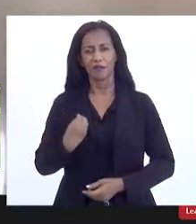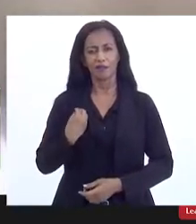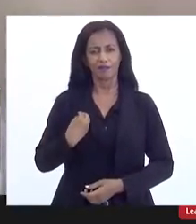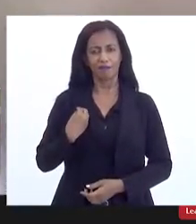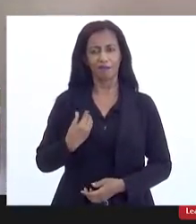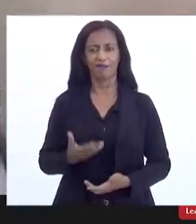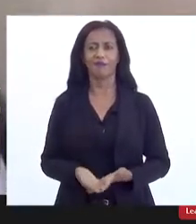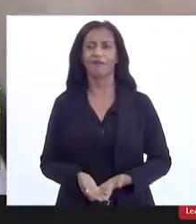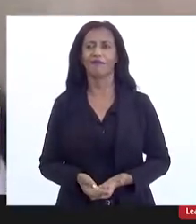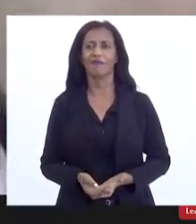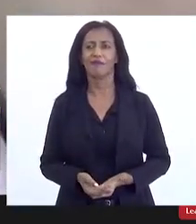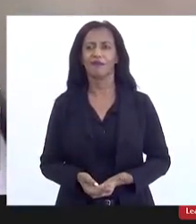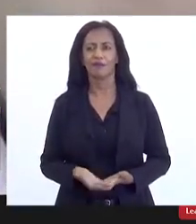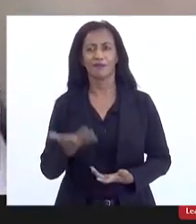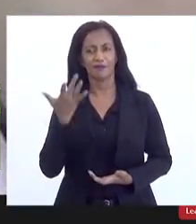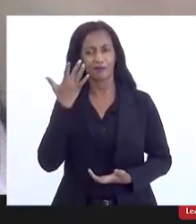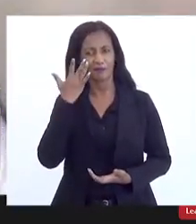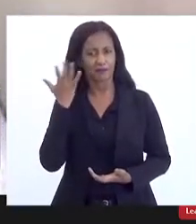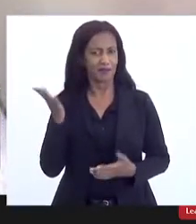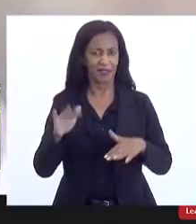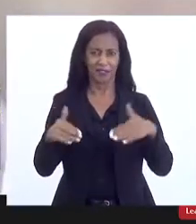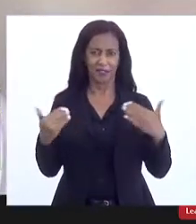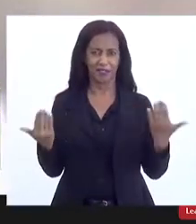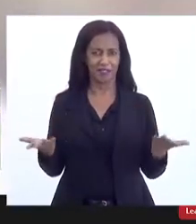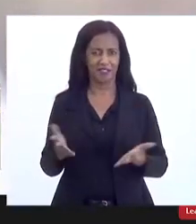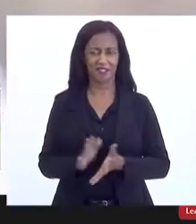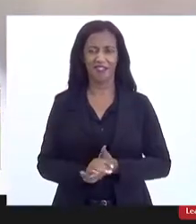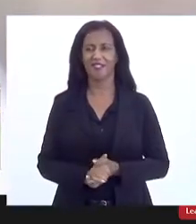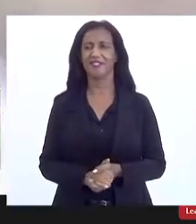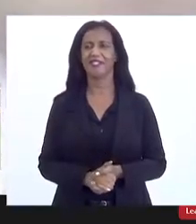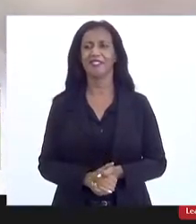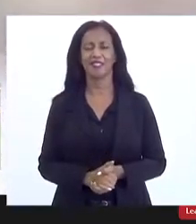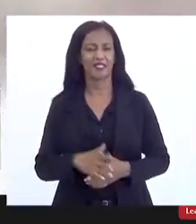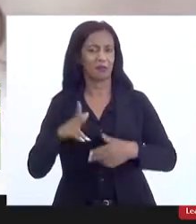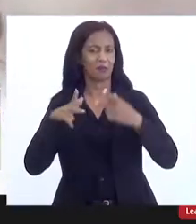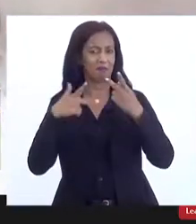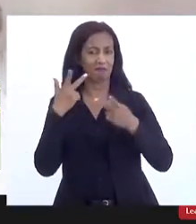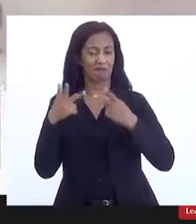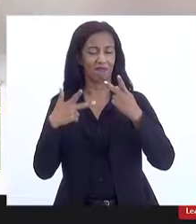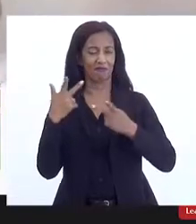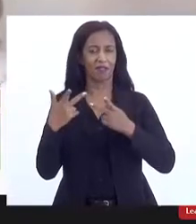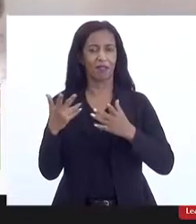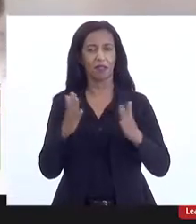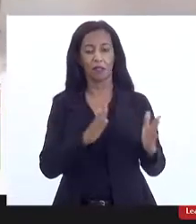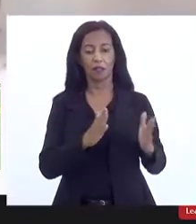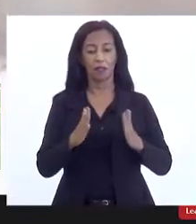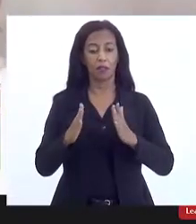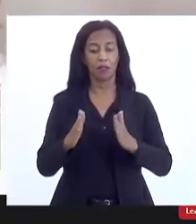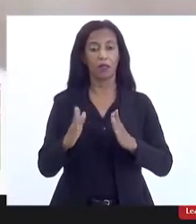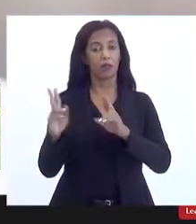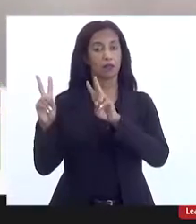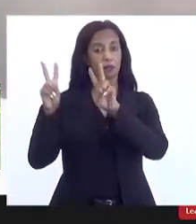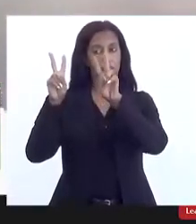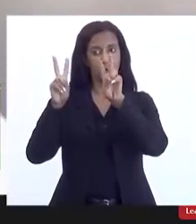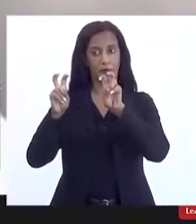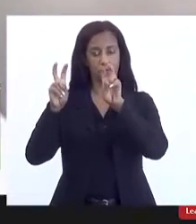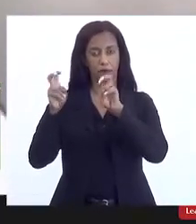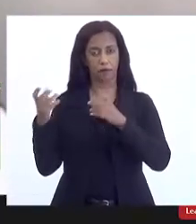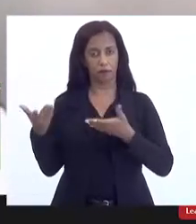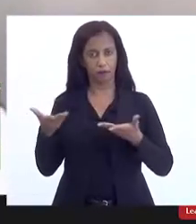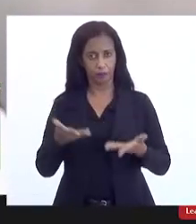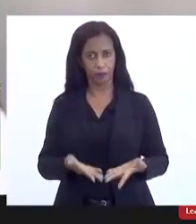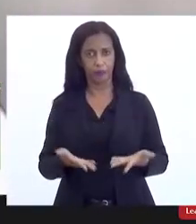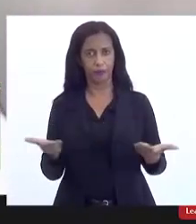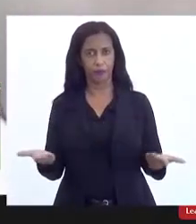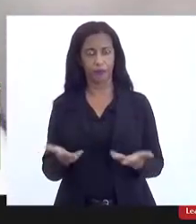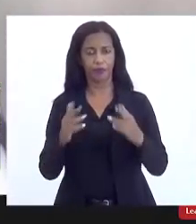Acho que, enfim, sem muitas velhas aqui, partindo um pouco para o tema que nos traz, né,